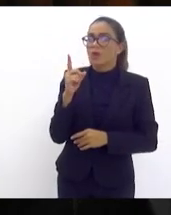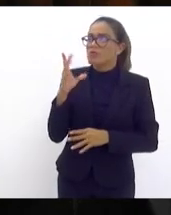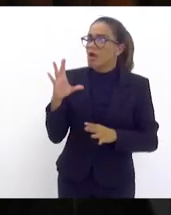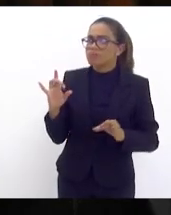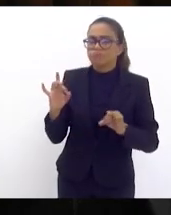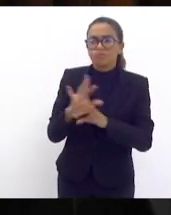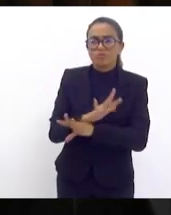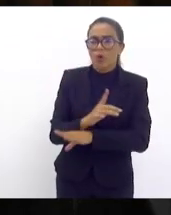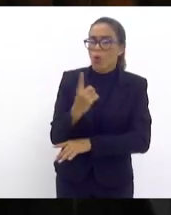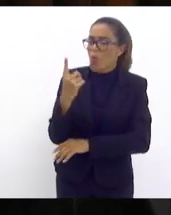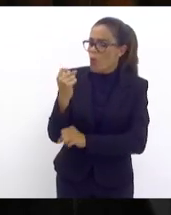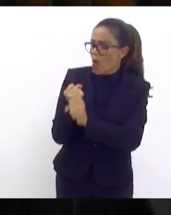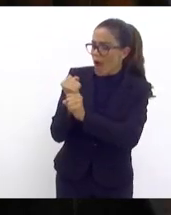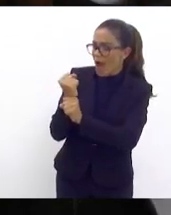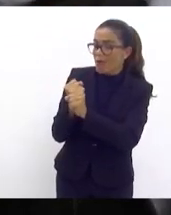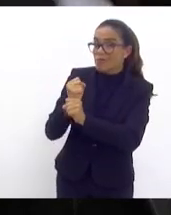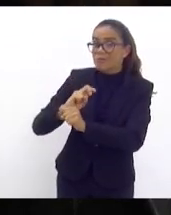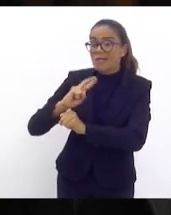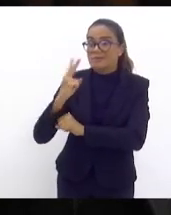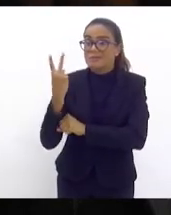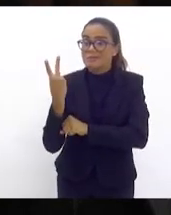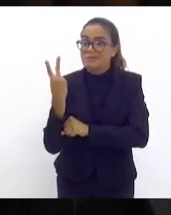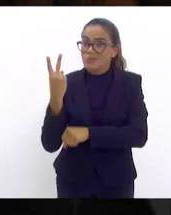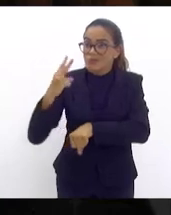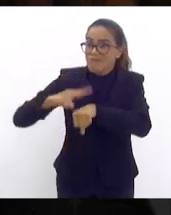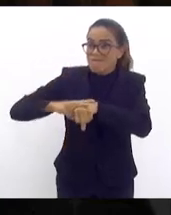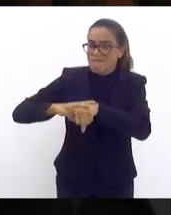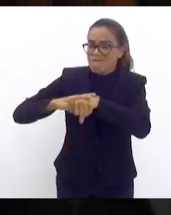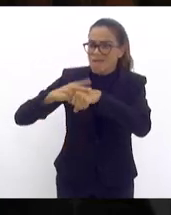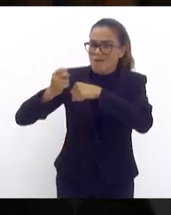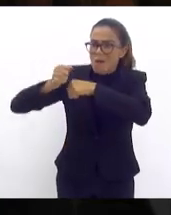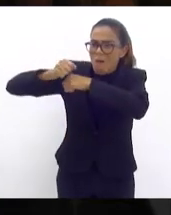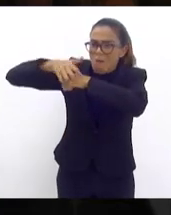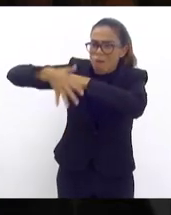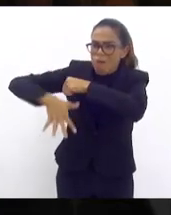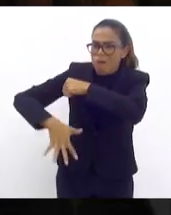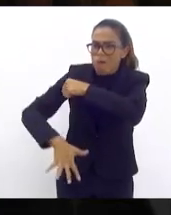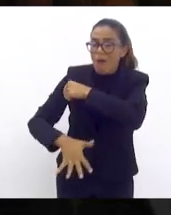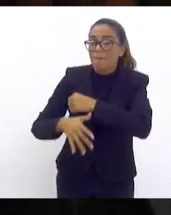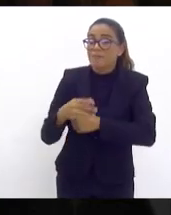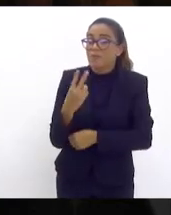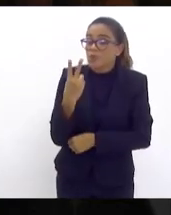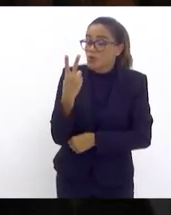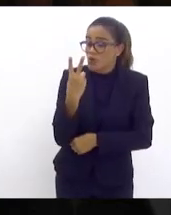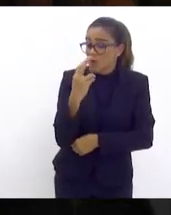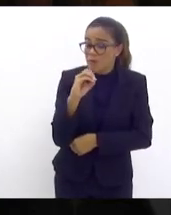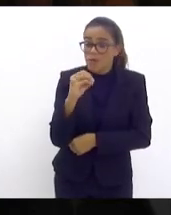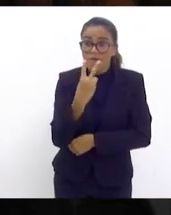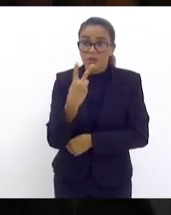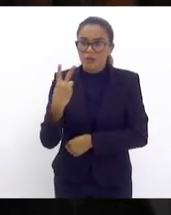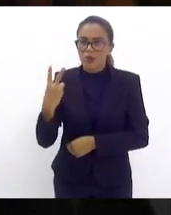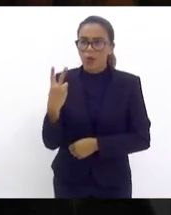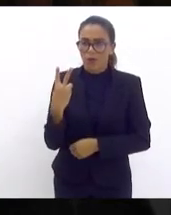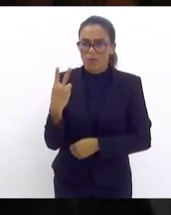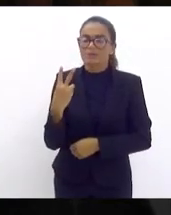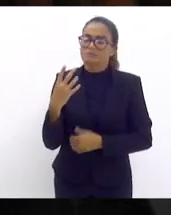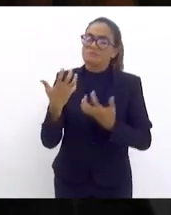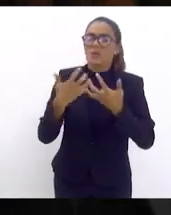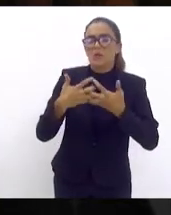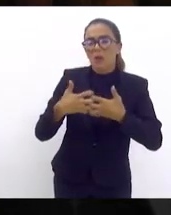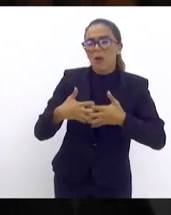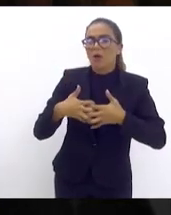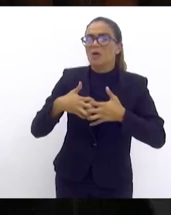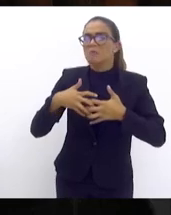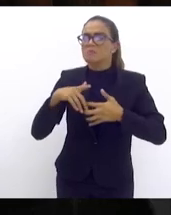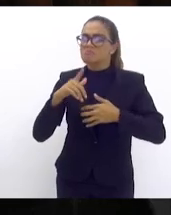ano da segunda tragédia Petrópolis em 2022 vinha se recuperando